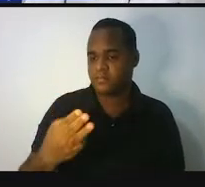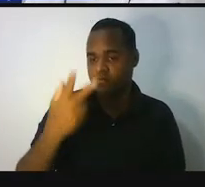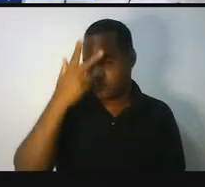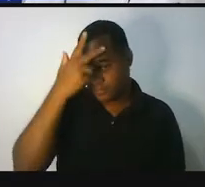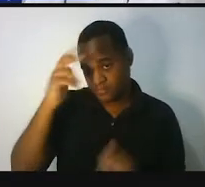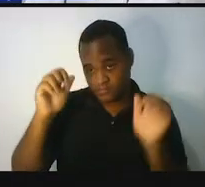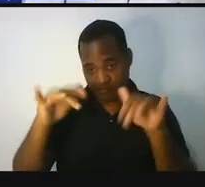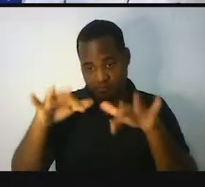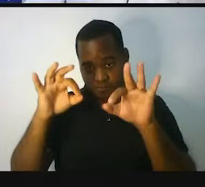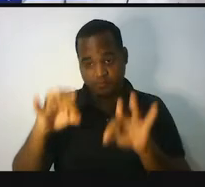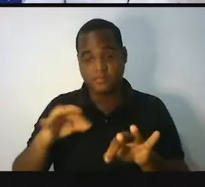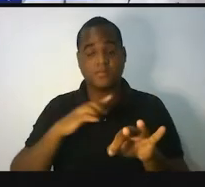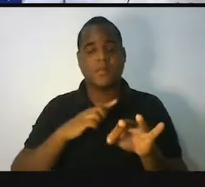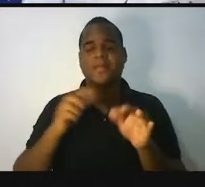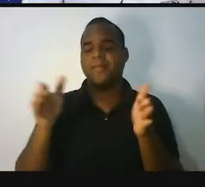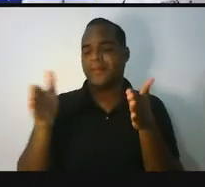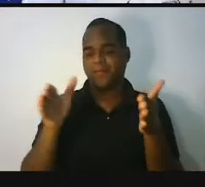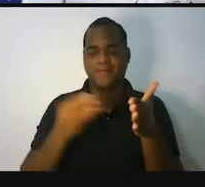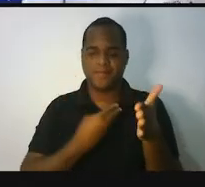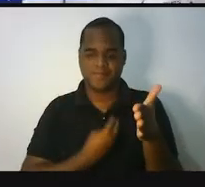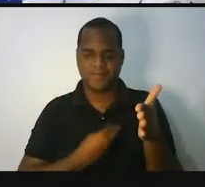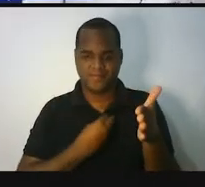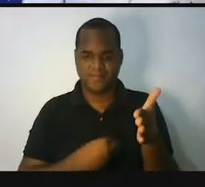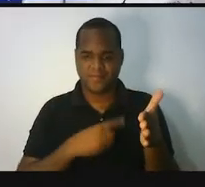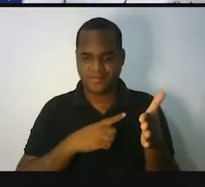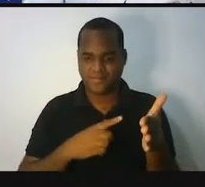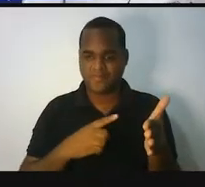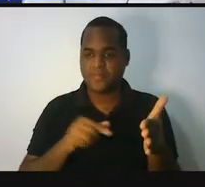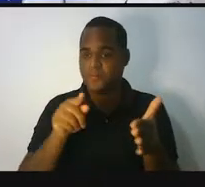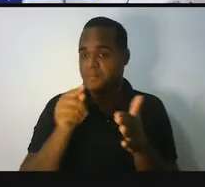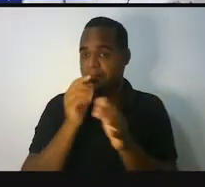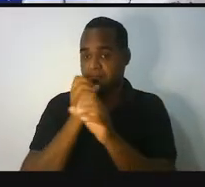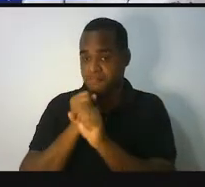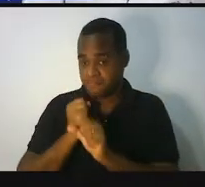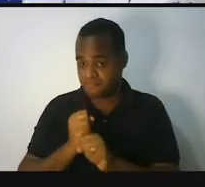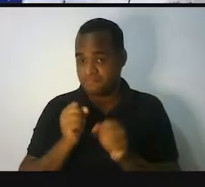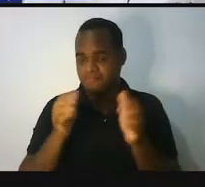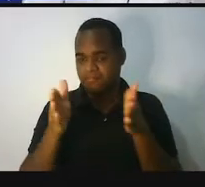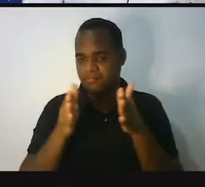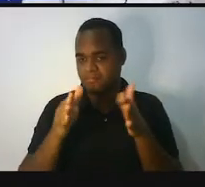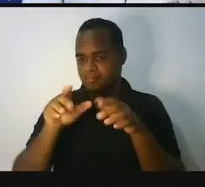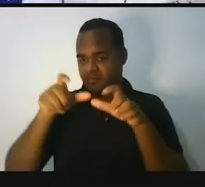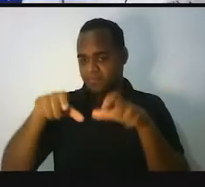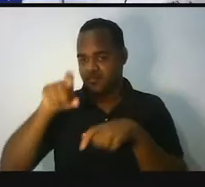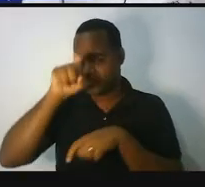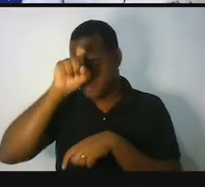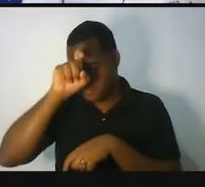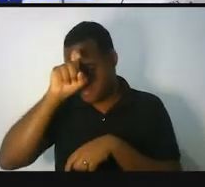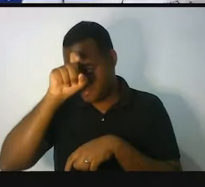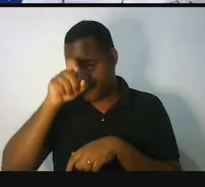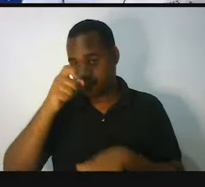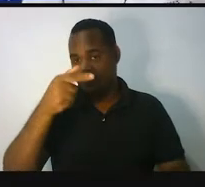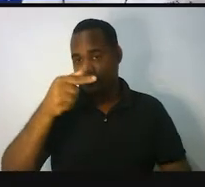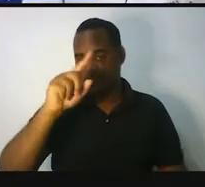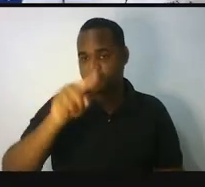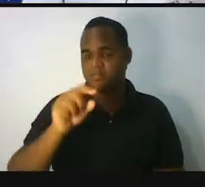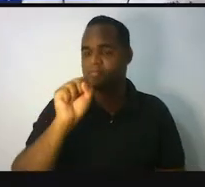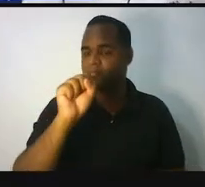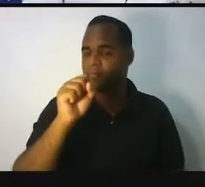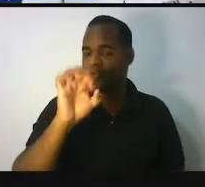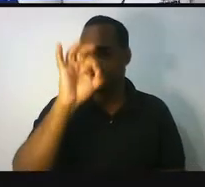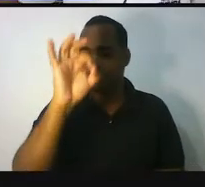Etiópia nesse período. Quando você calculasse para o Egito o 7,8